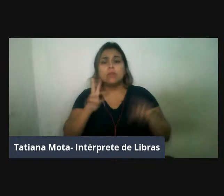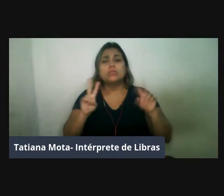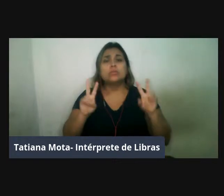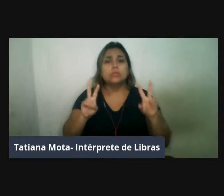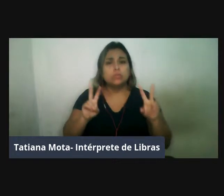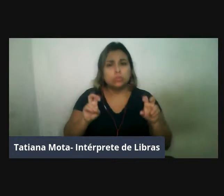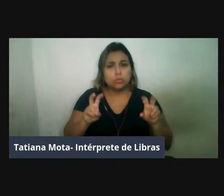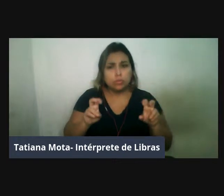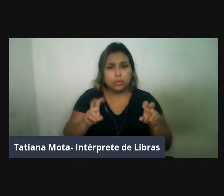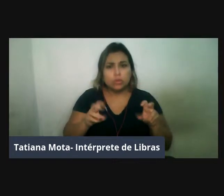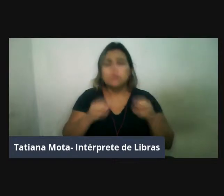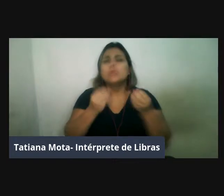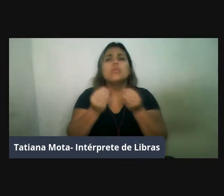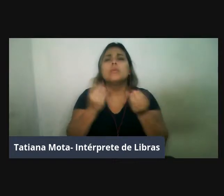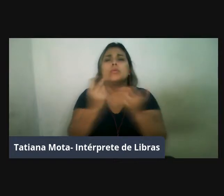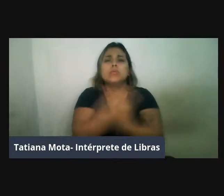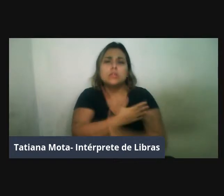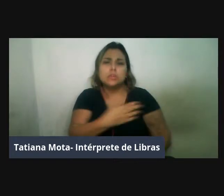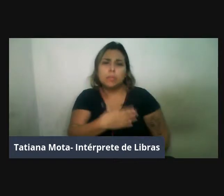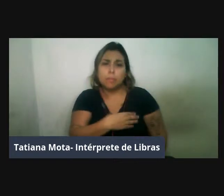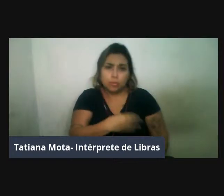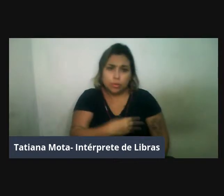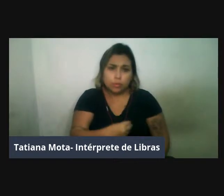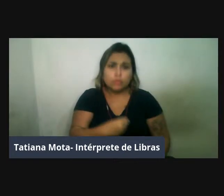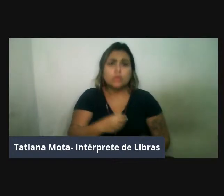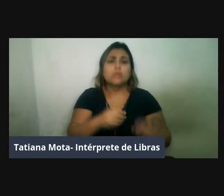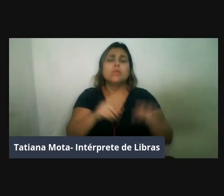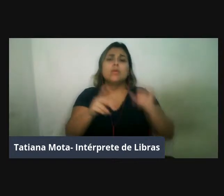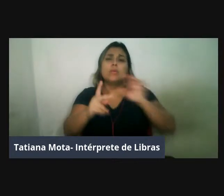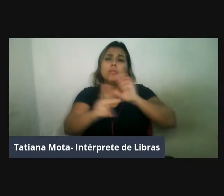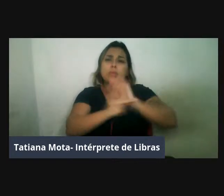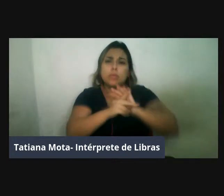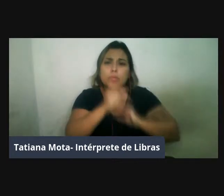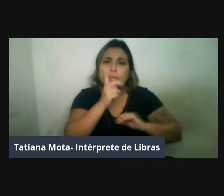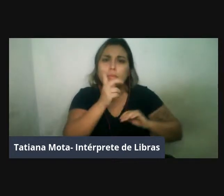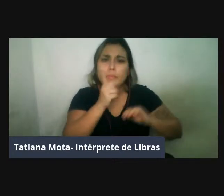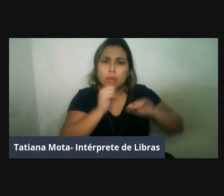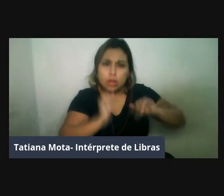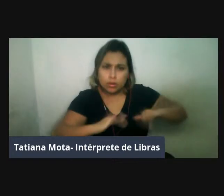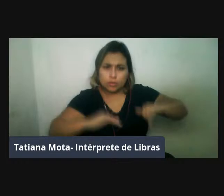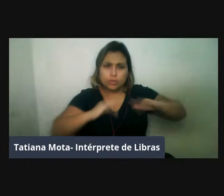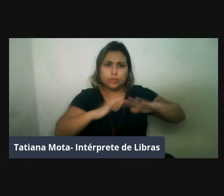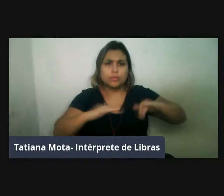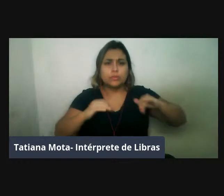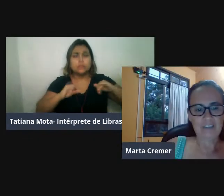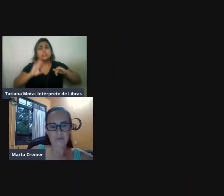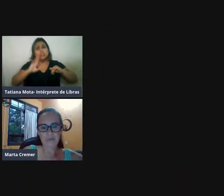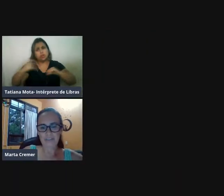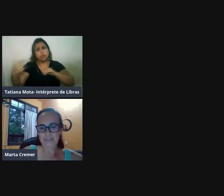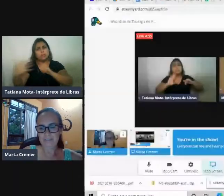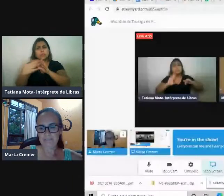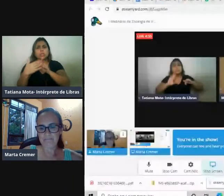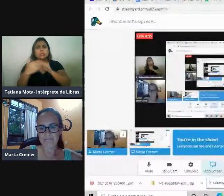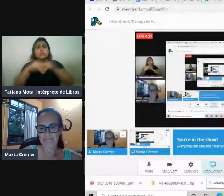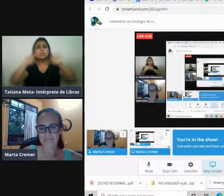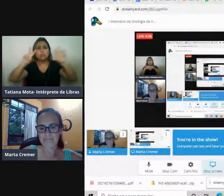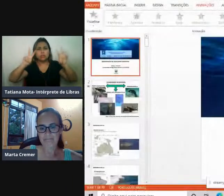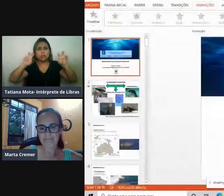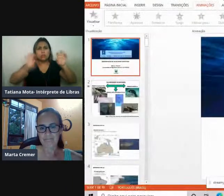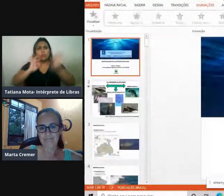distribuição de mamíferos marinhos, que foi o tema solicitado aí pelos organizadores.